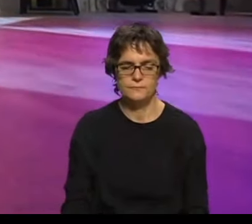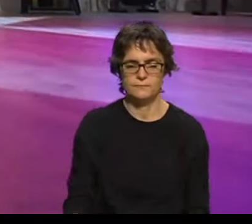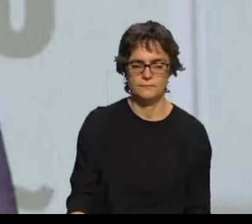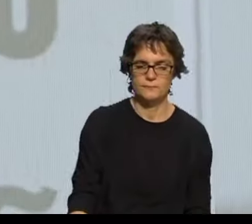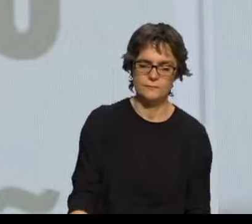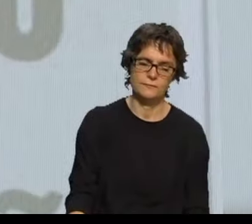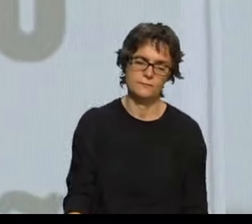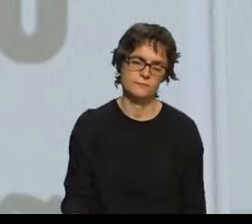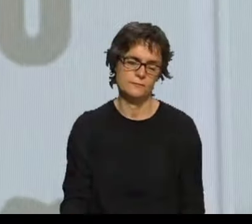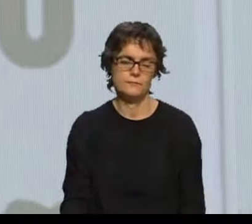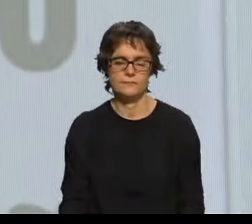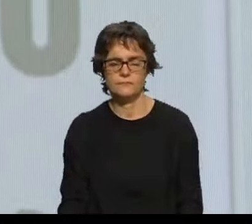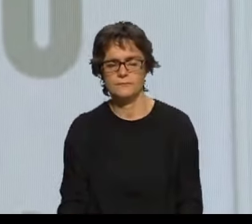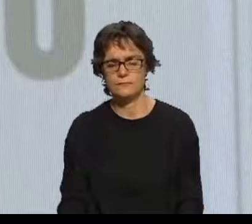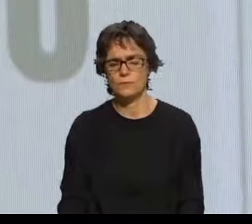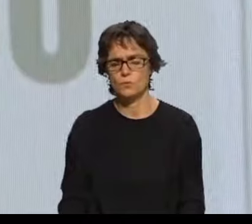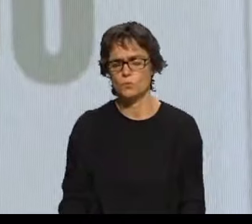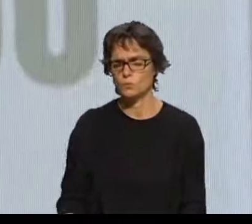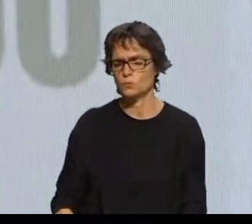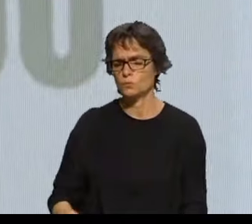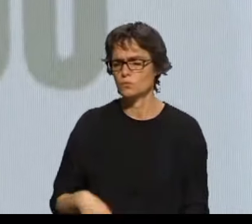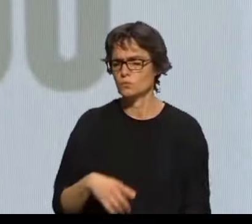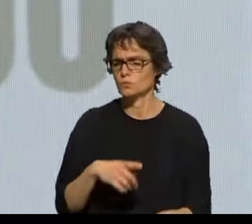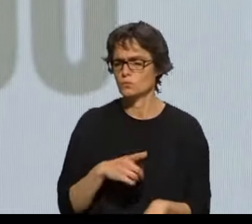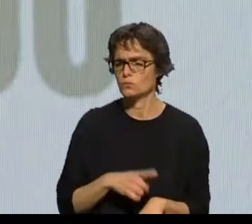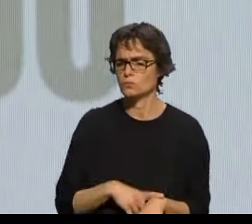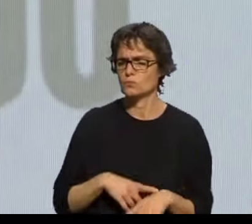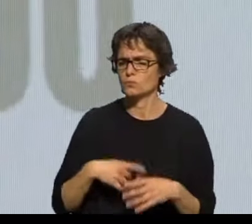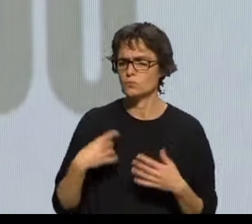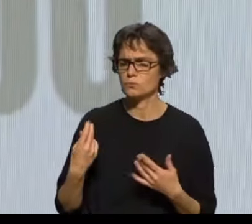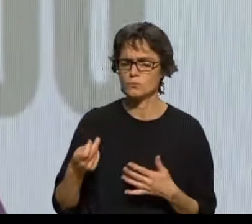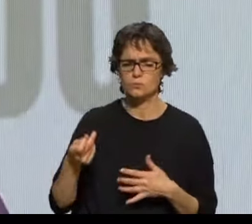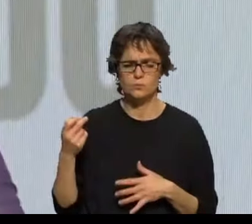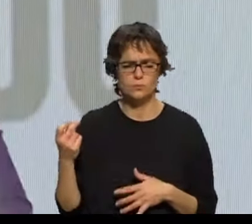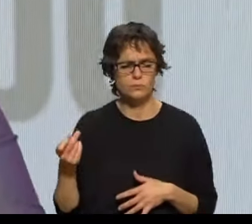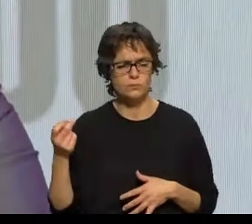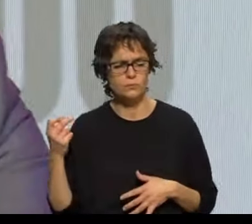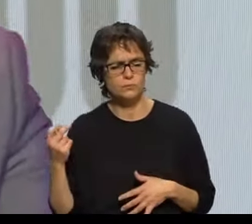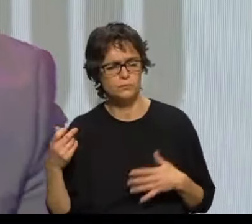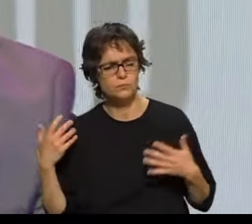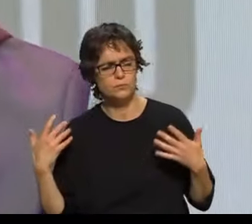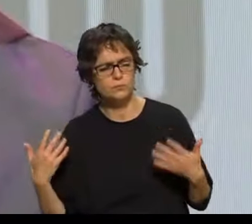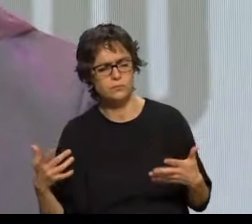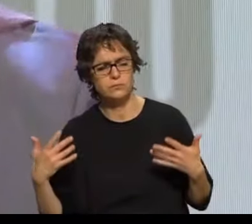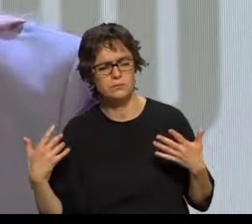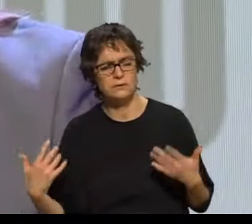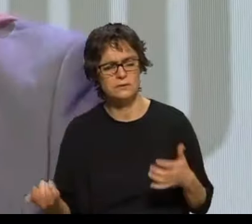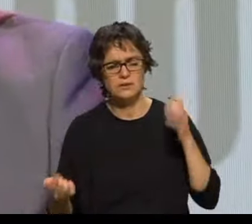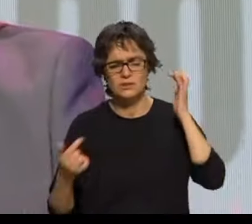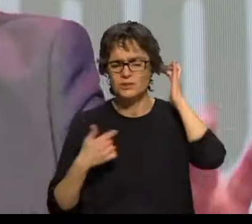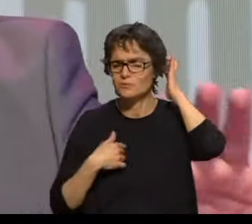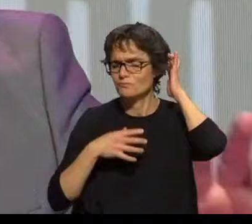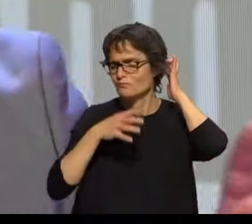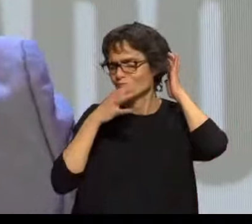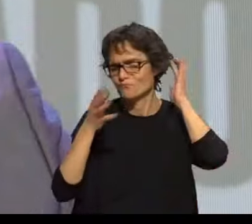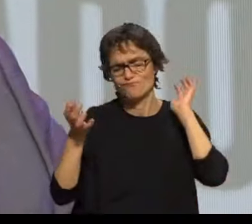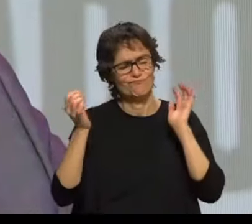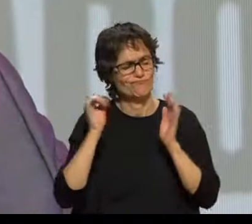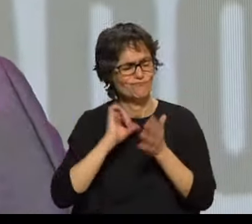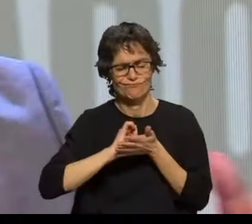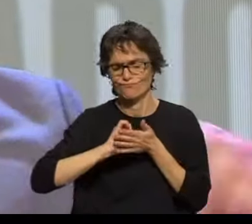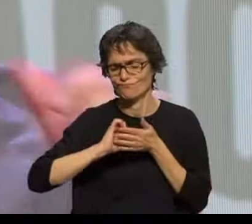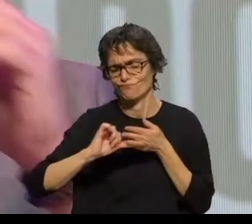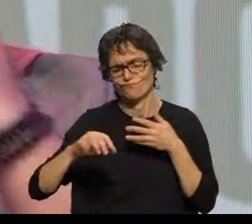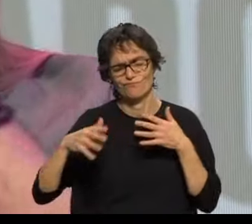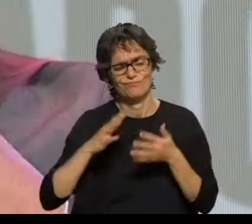A quanto tempo eu te disse aqui Desisto não dá mais Procurei